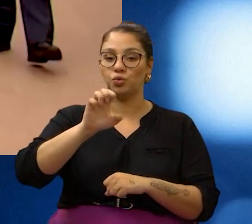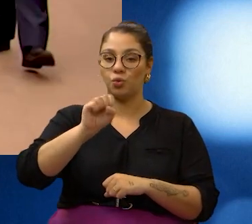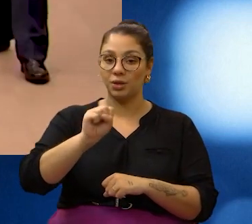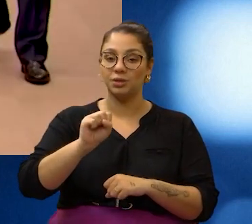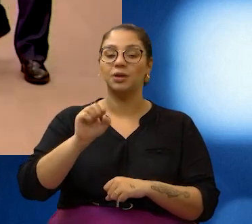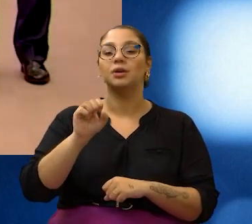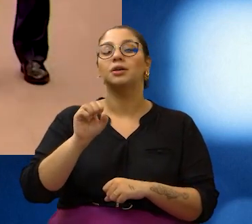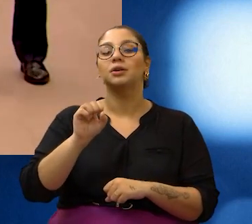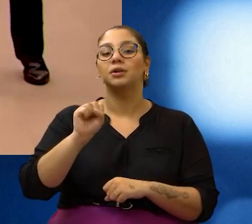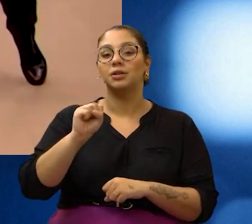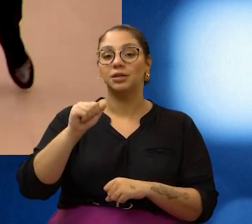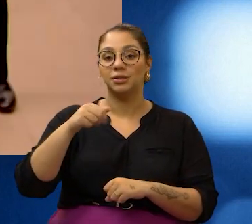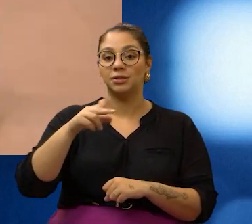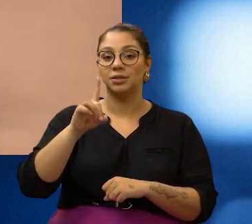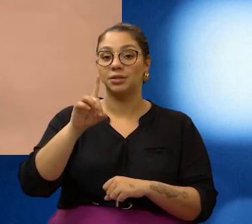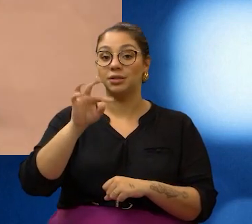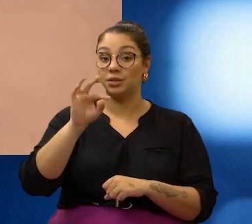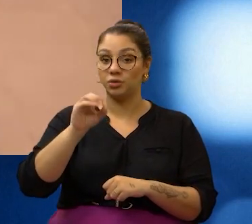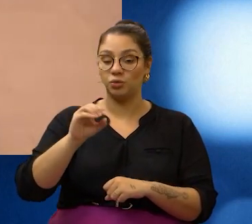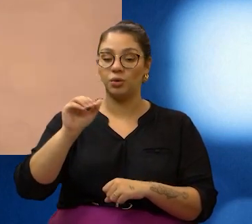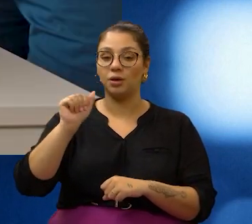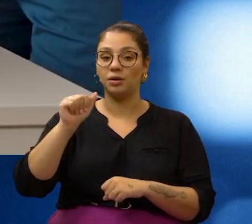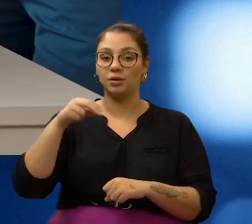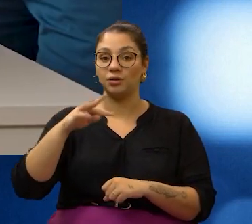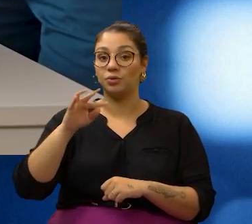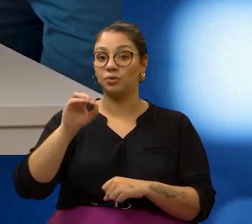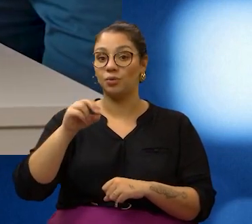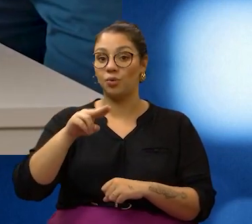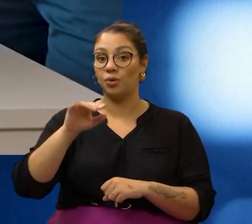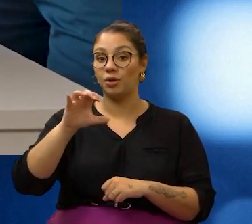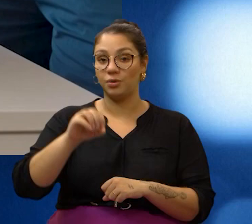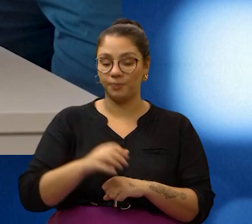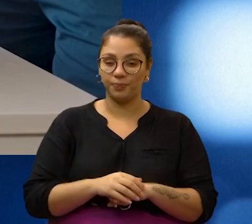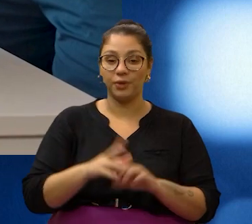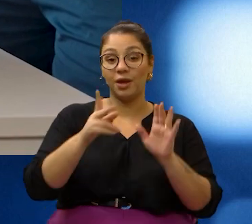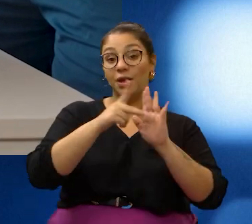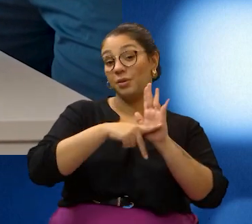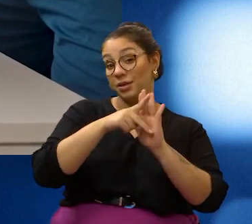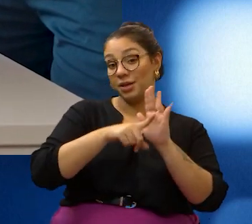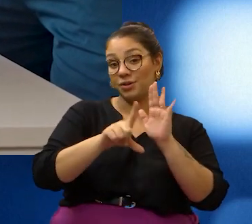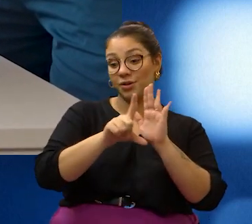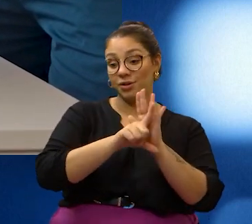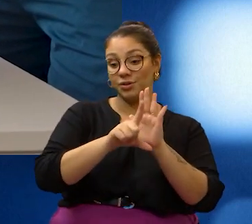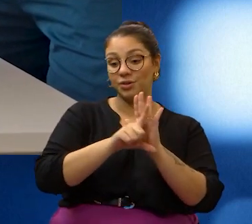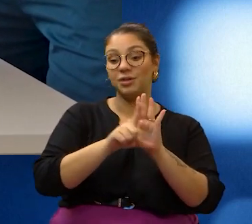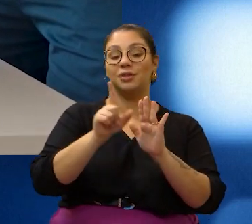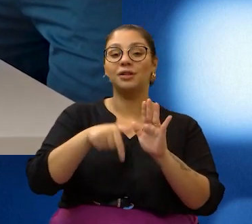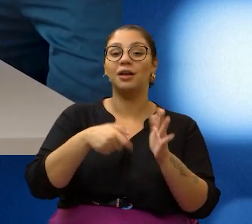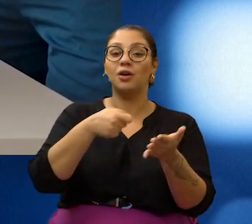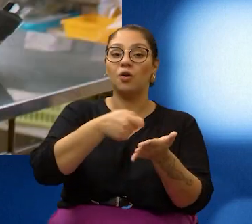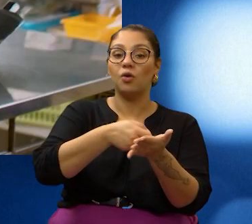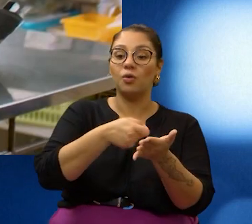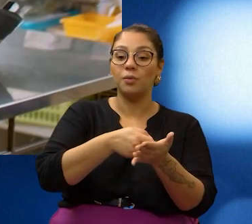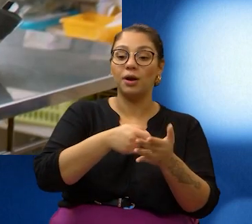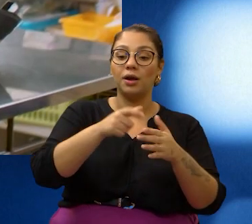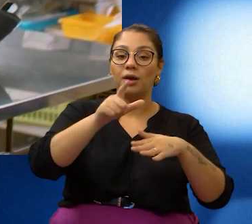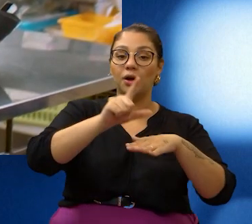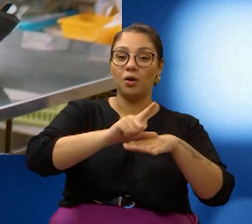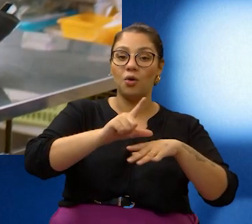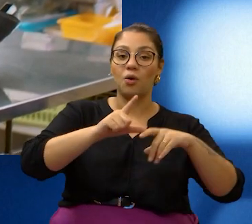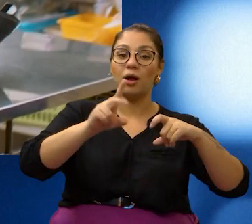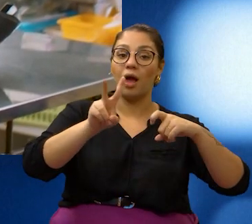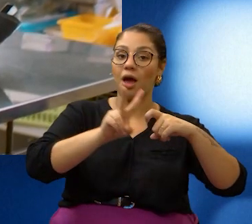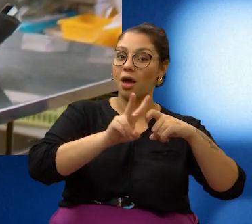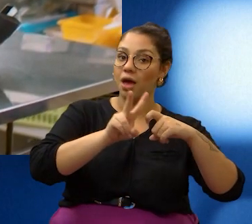de lei da vereadora Débora Palermo quer obrigar estabelecimentos de atendimento veterinário a reportarem